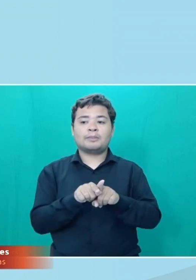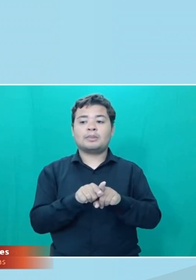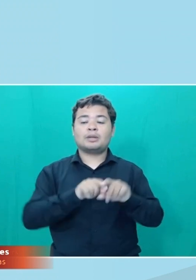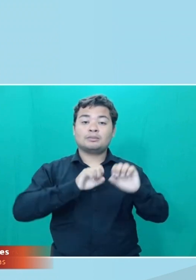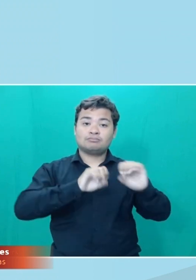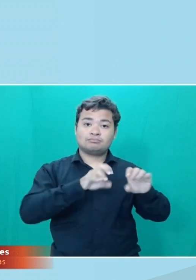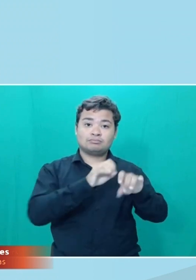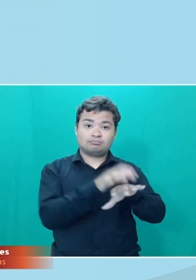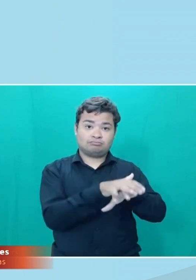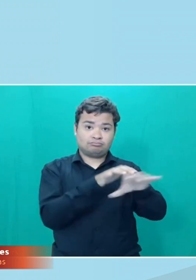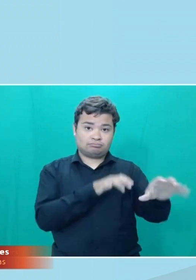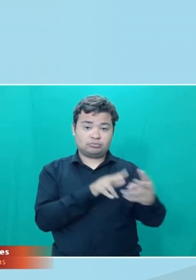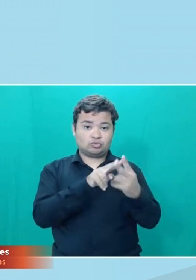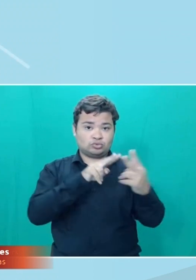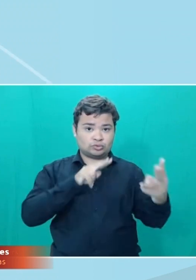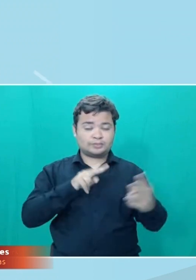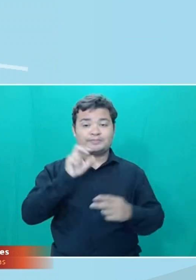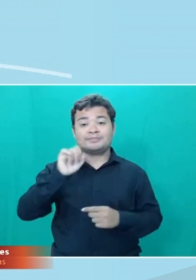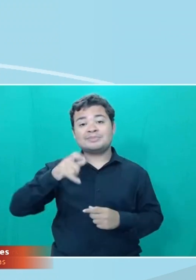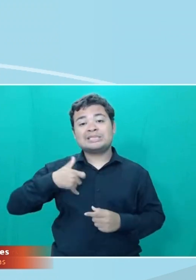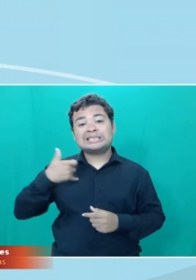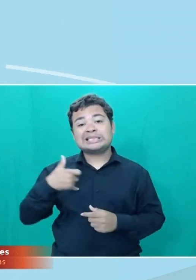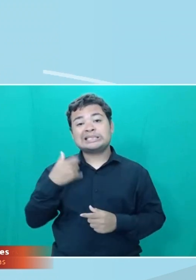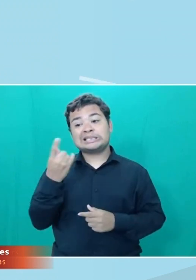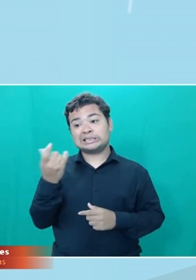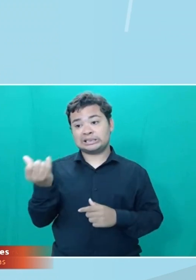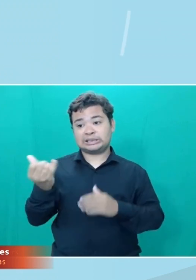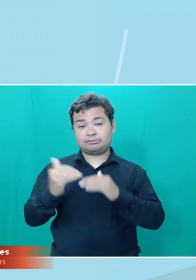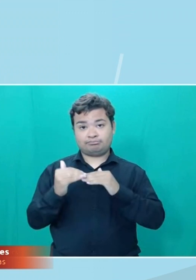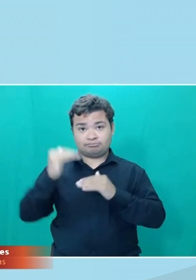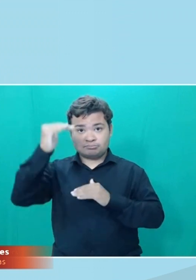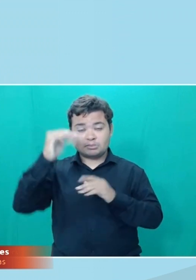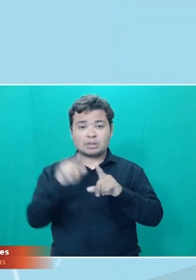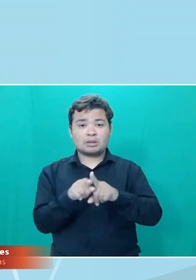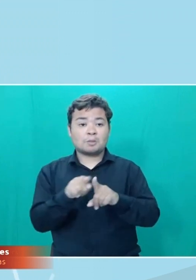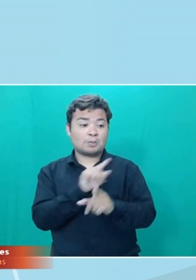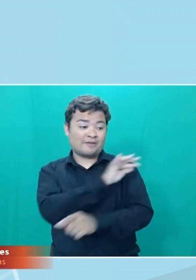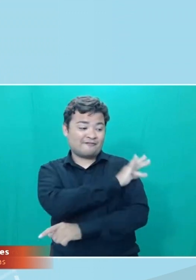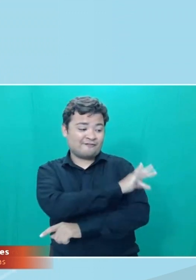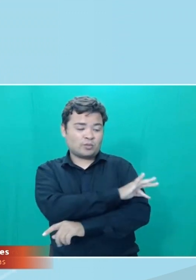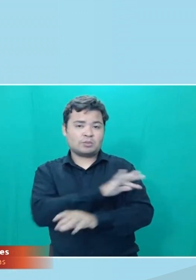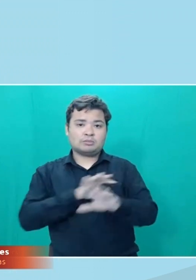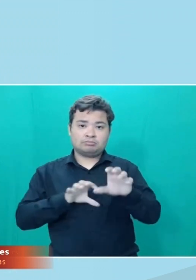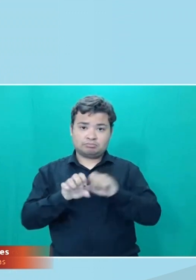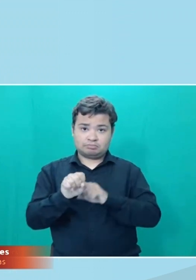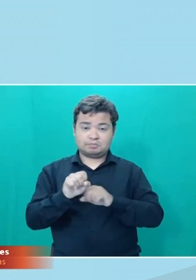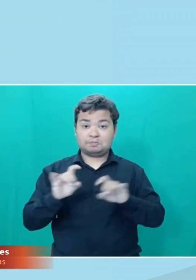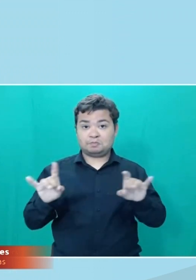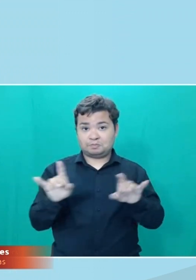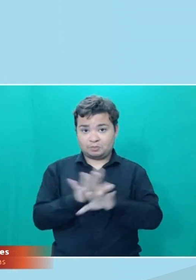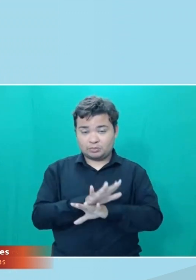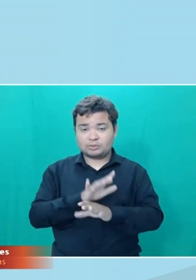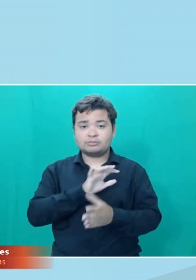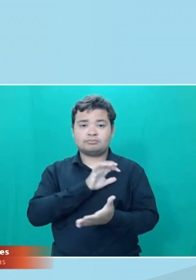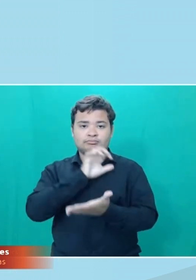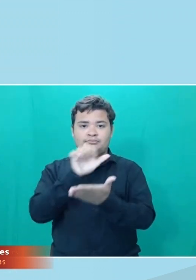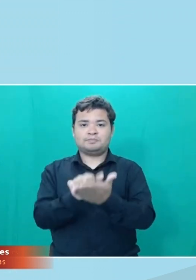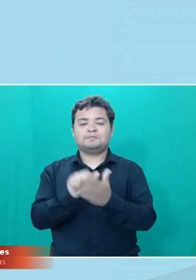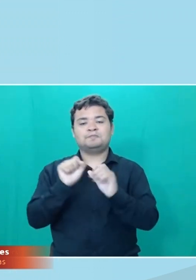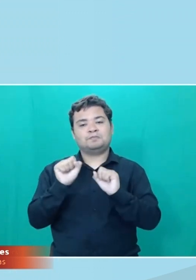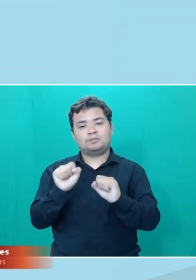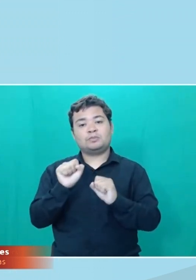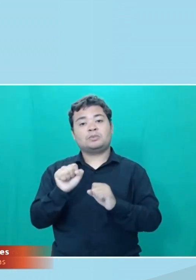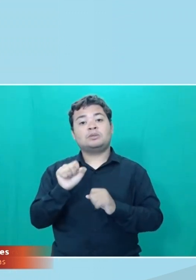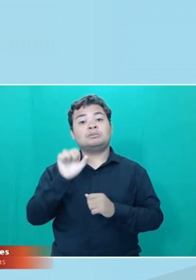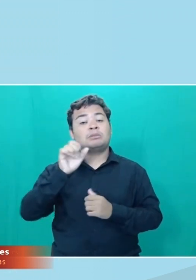Qualquer pessoa que tenha mais de 16 anos e que tenha um ensino fundamental completo, pode se inscrever. Os interessados têm até o dia